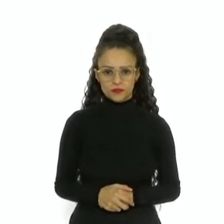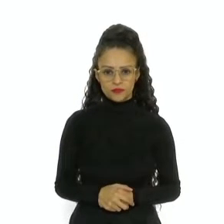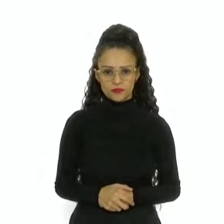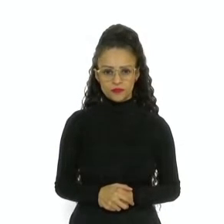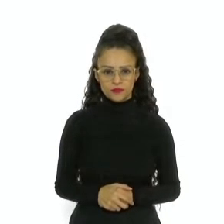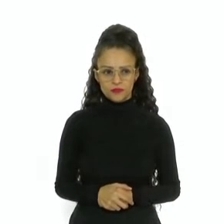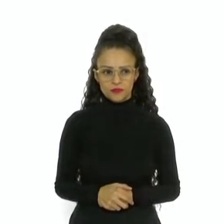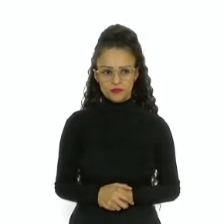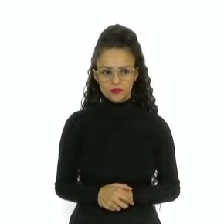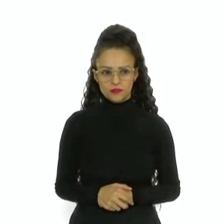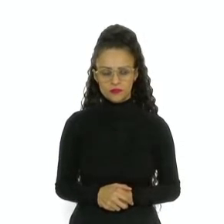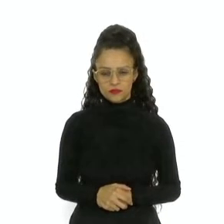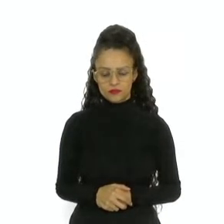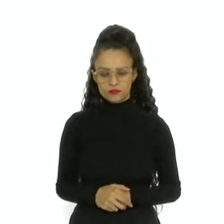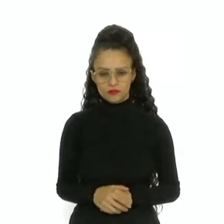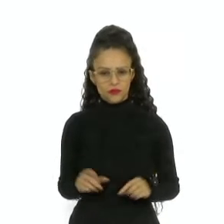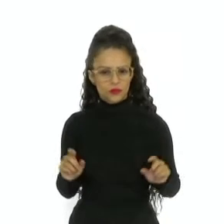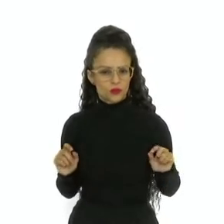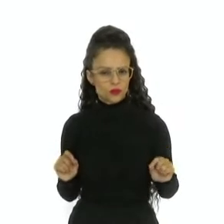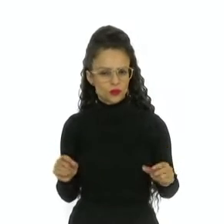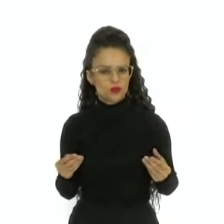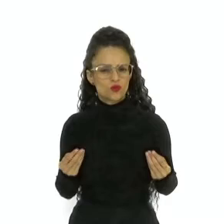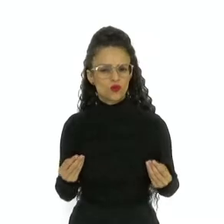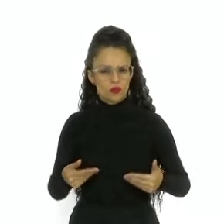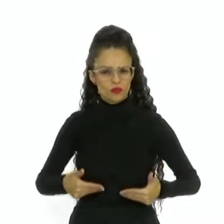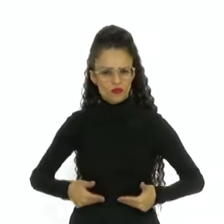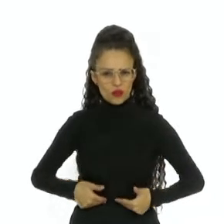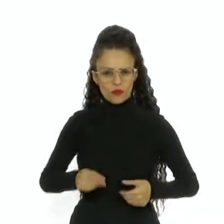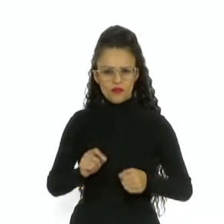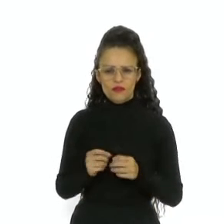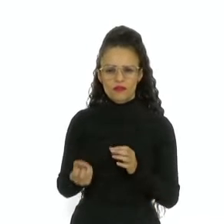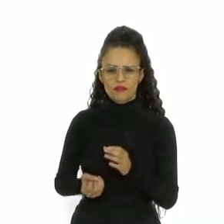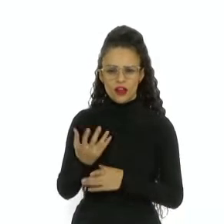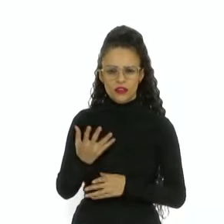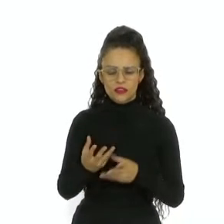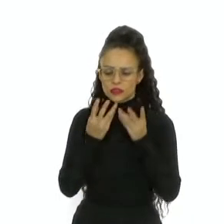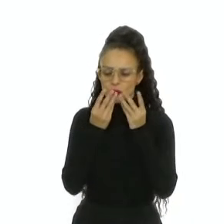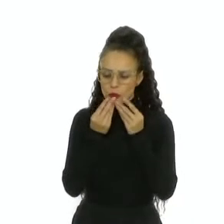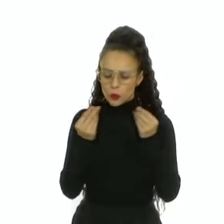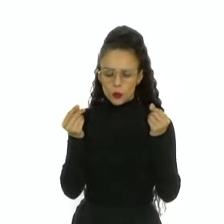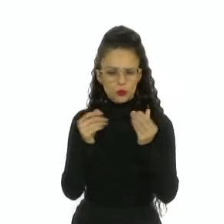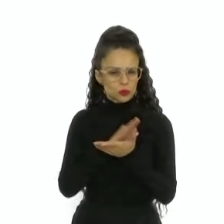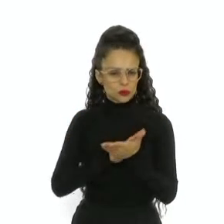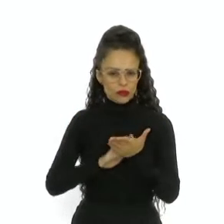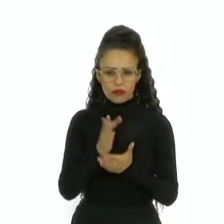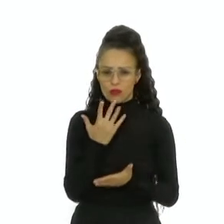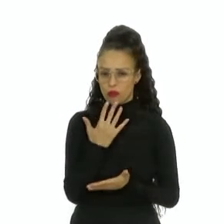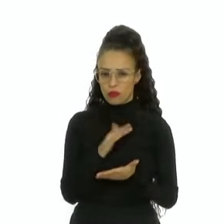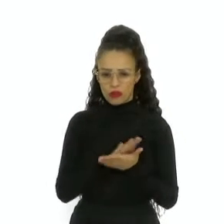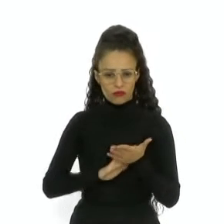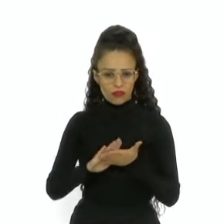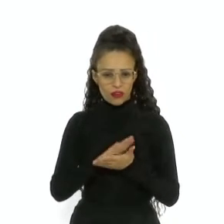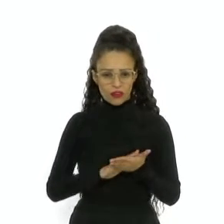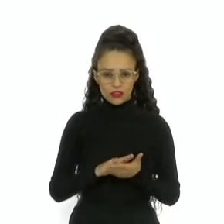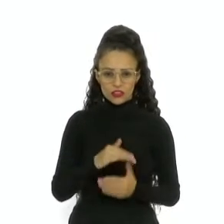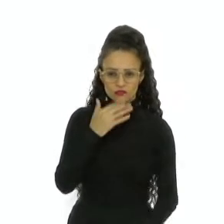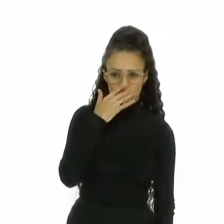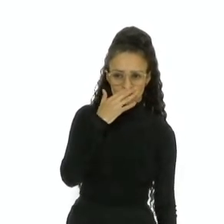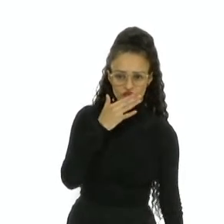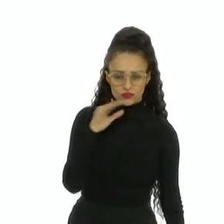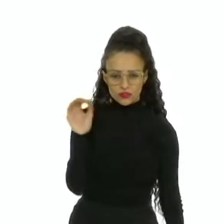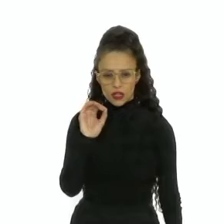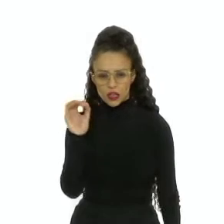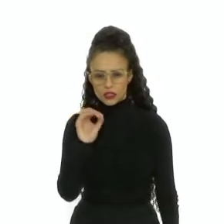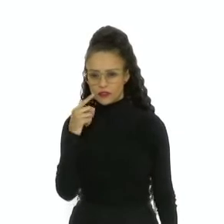Do que é que a fome é feita? Se não tem gosto nem cor, não cheira nem fede a nada, e o